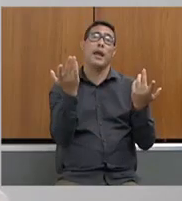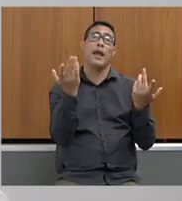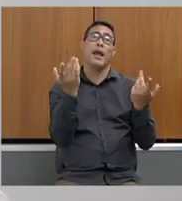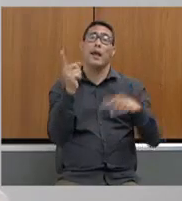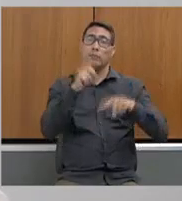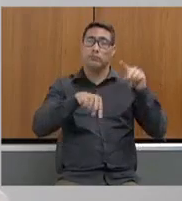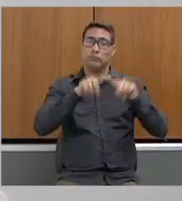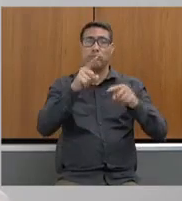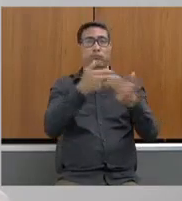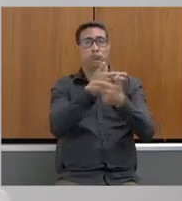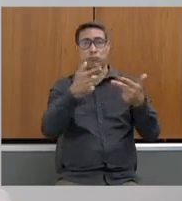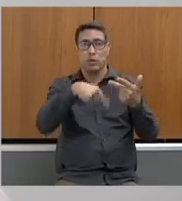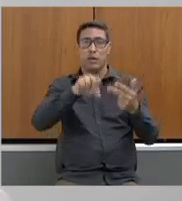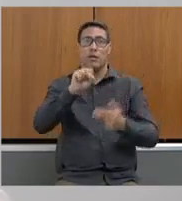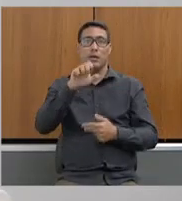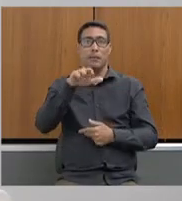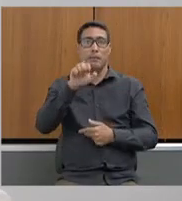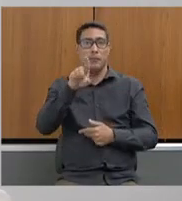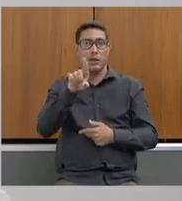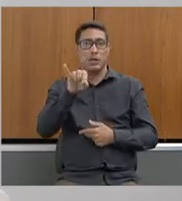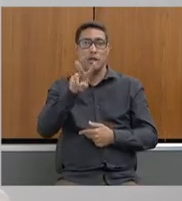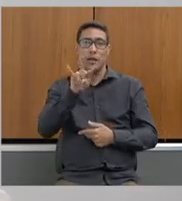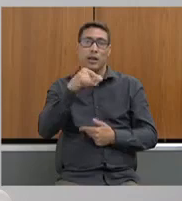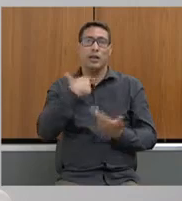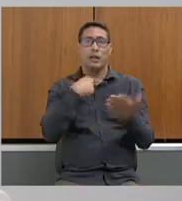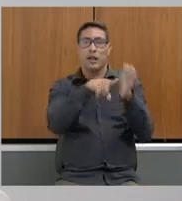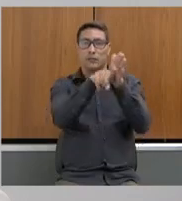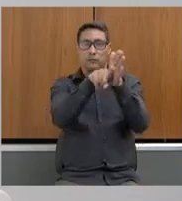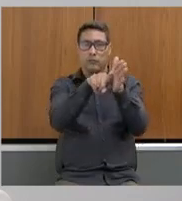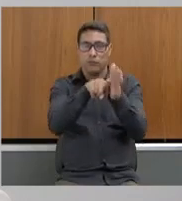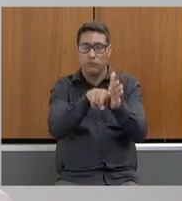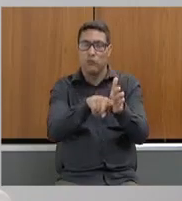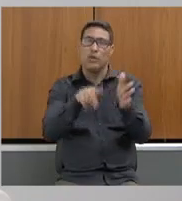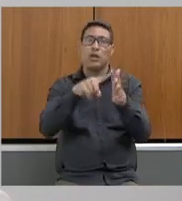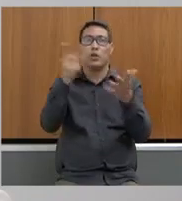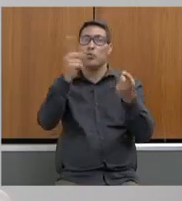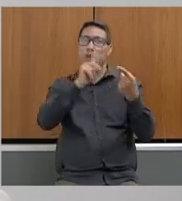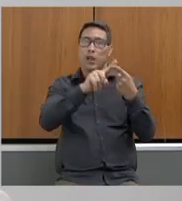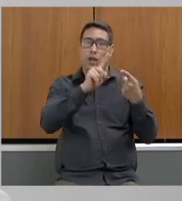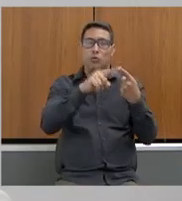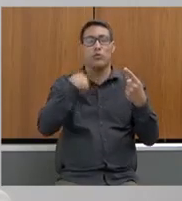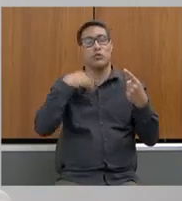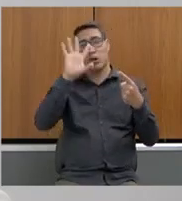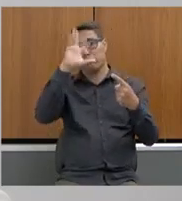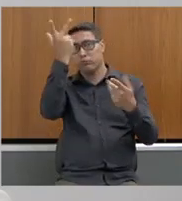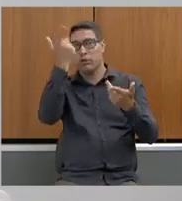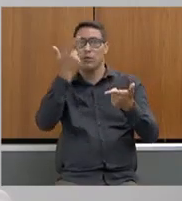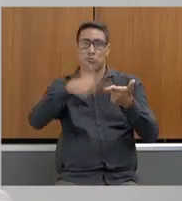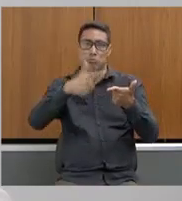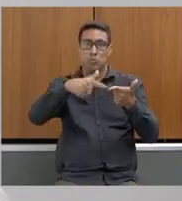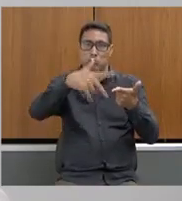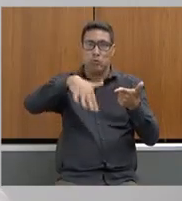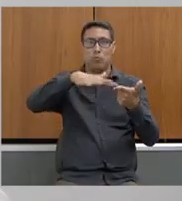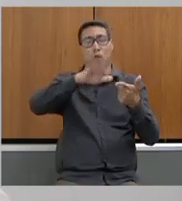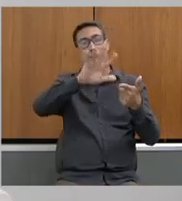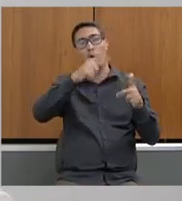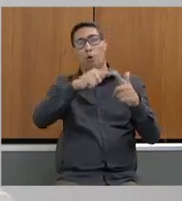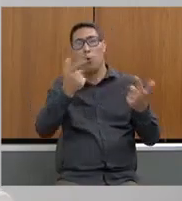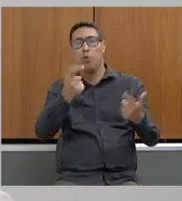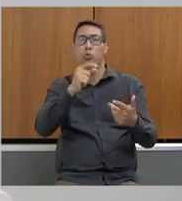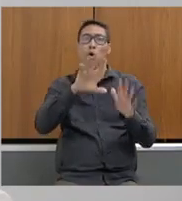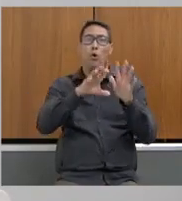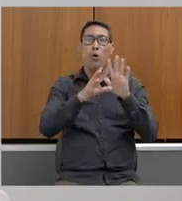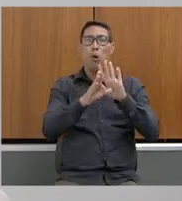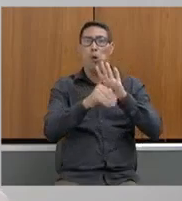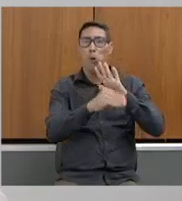vem adotando no sentido de investigar tantas denúncias de irregularidades com indícios de práticas de corrupção, conforme tem sido